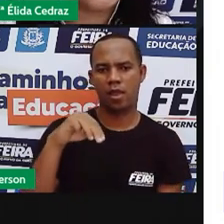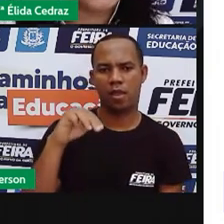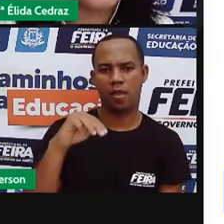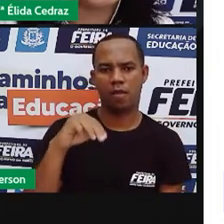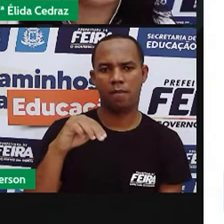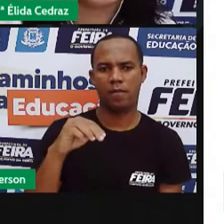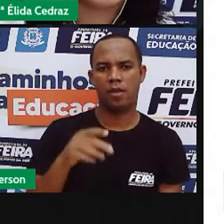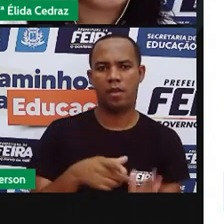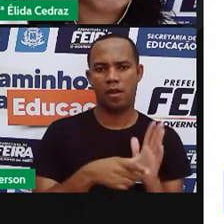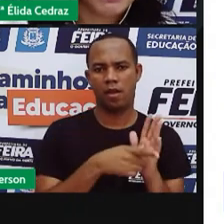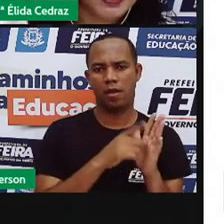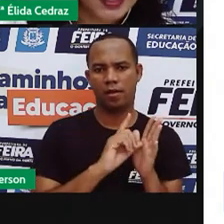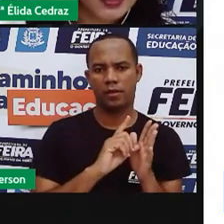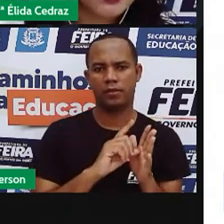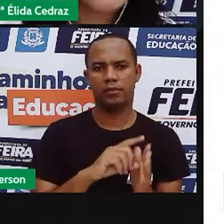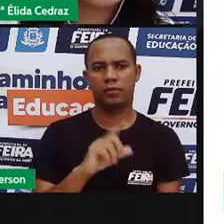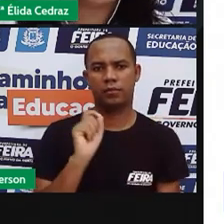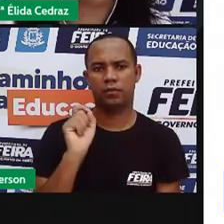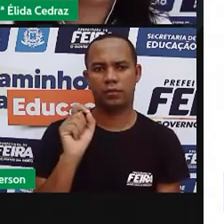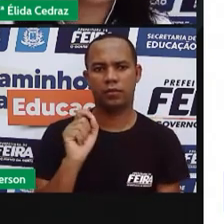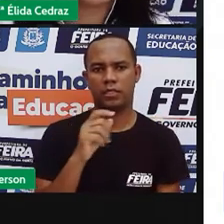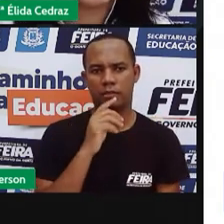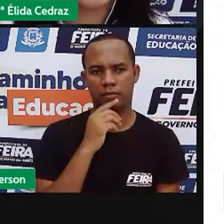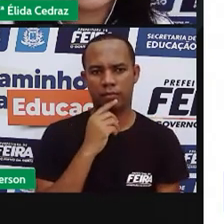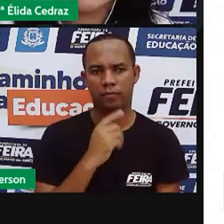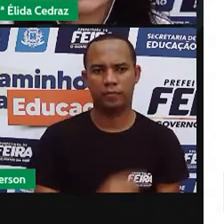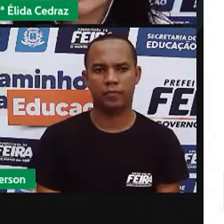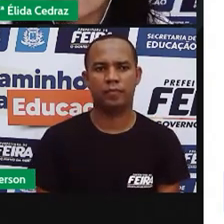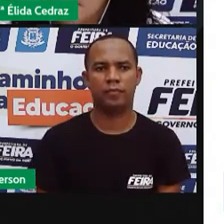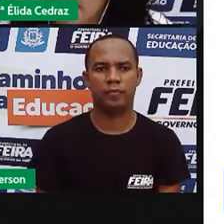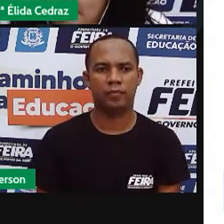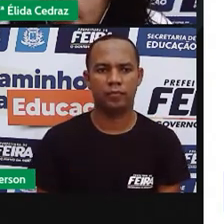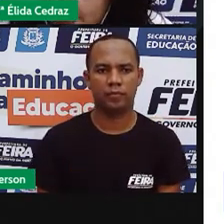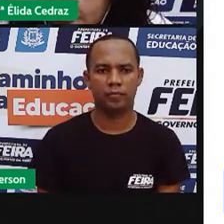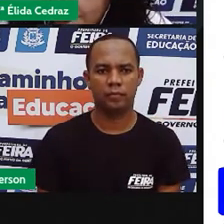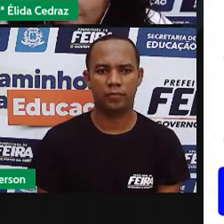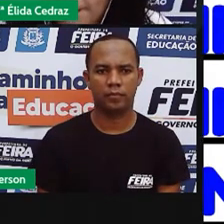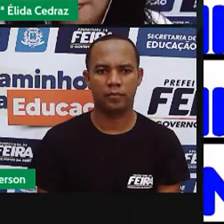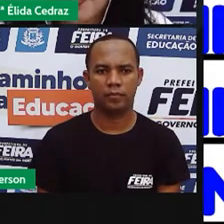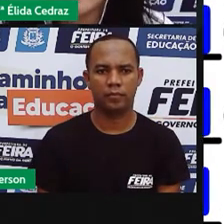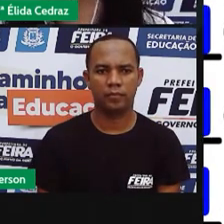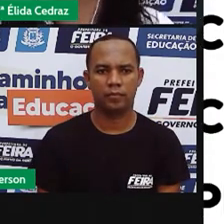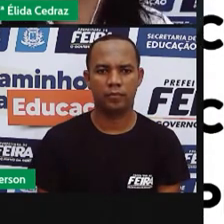das consoantes P e das consoantes B.